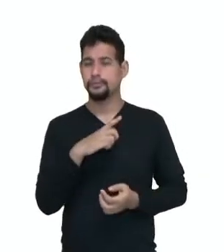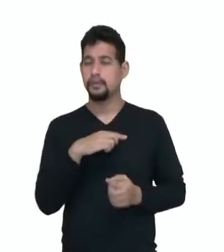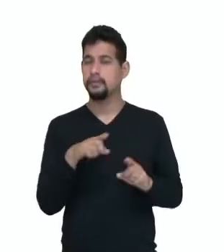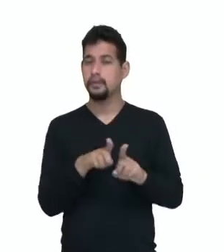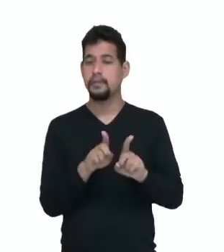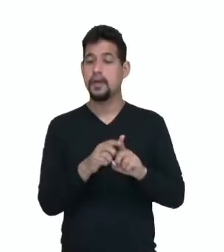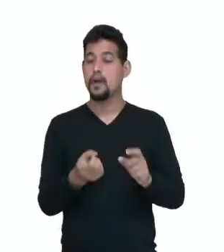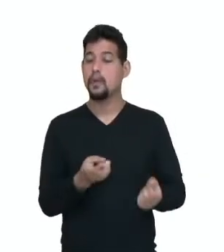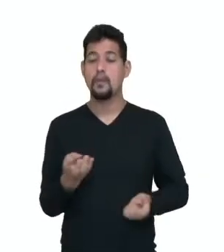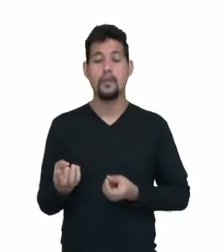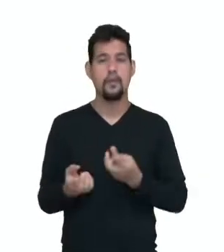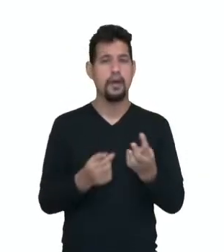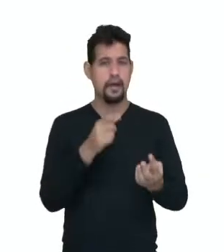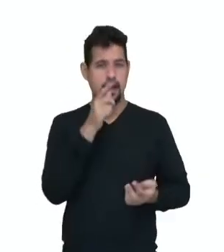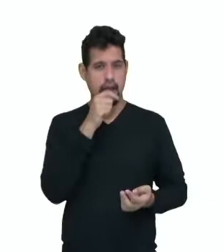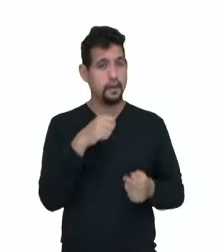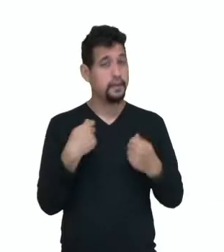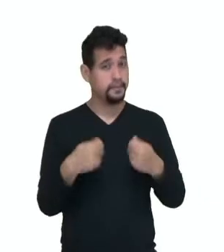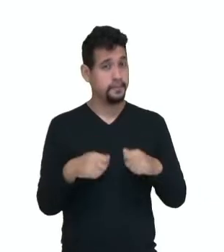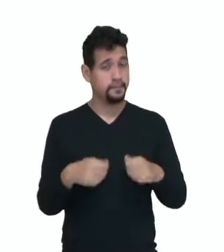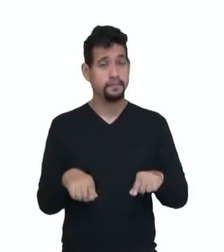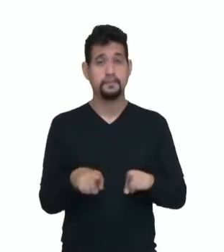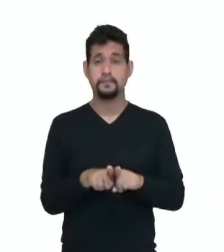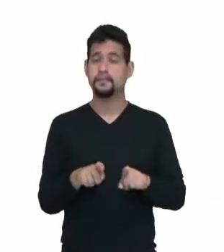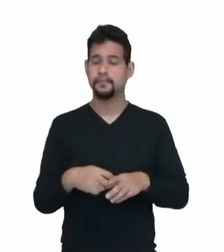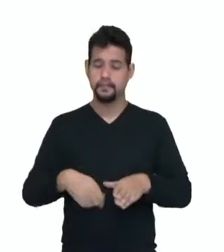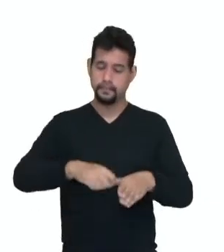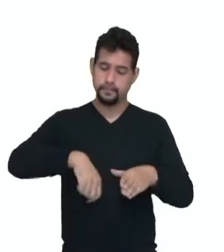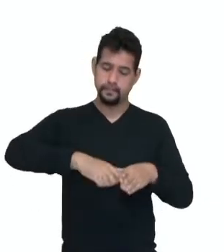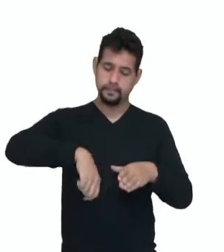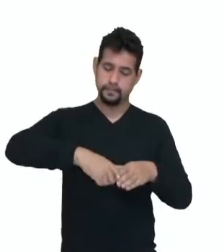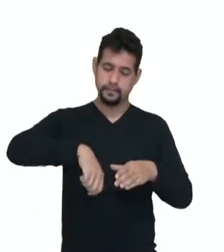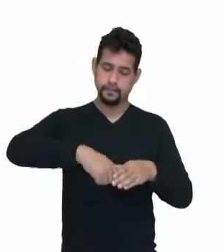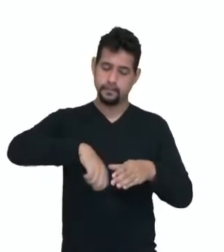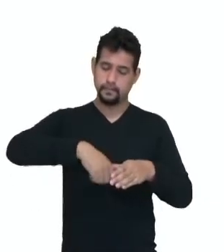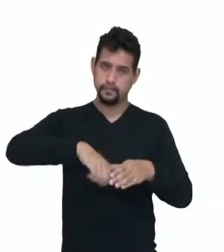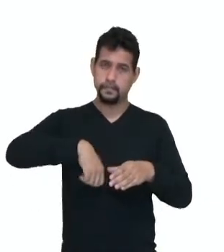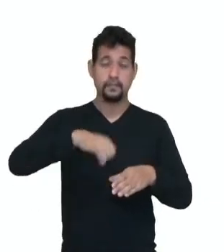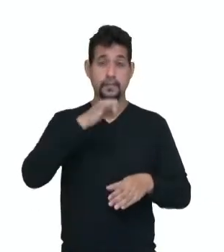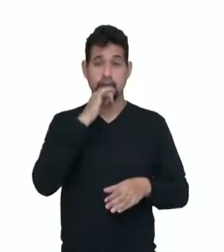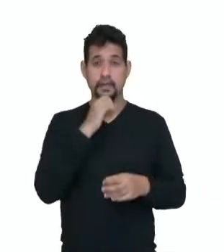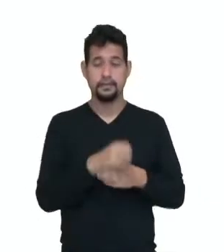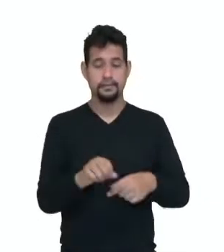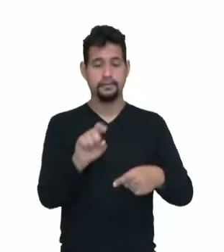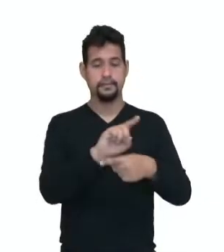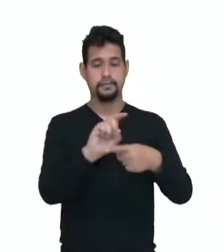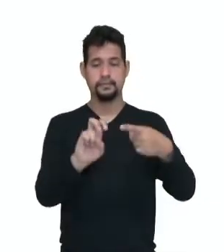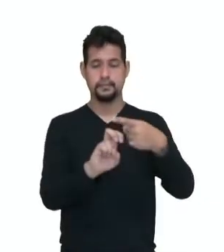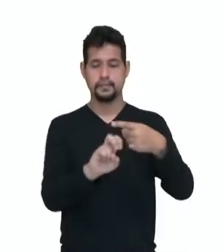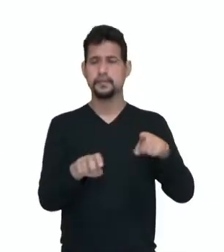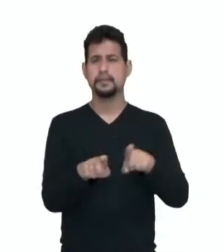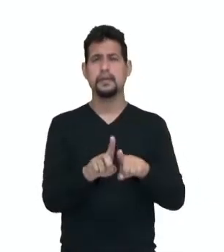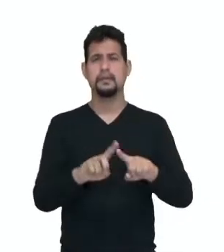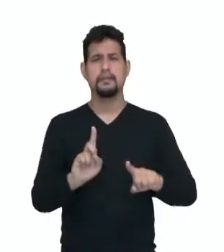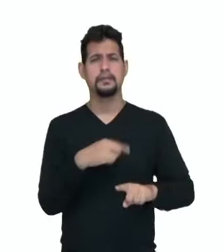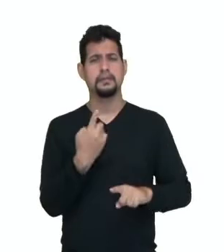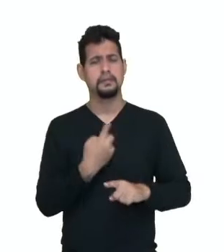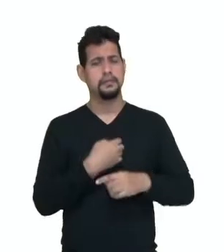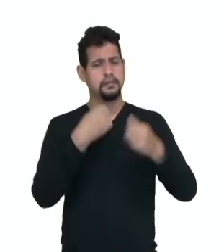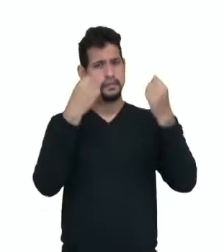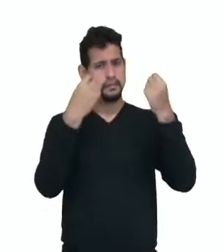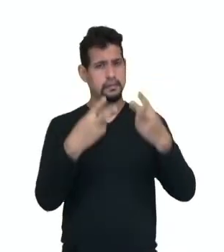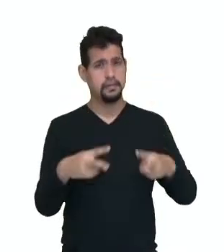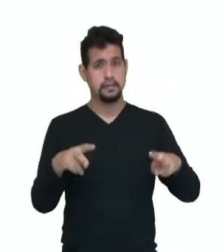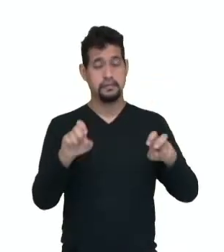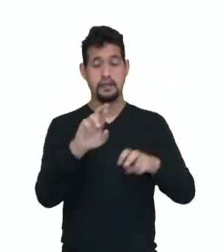com a quantidade de água necessária para o preparo. Por exemplo, um para cinco. Então nós dizemos que a